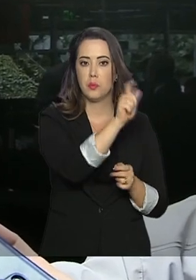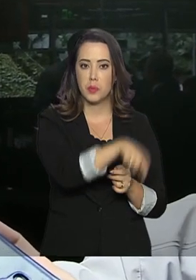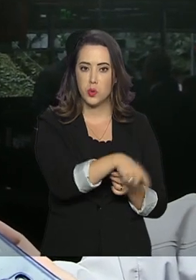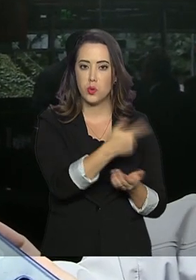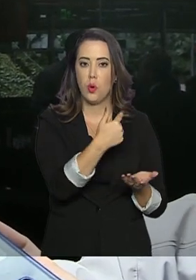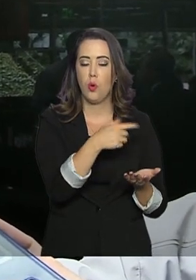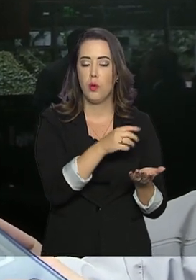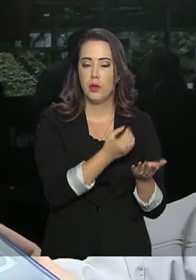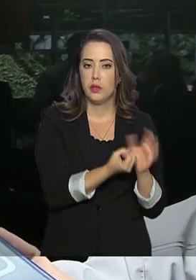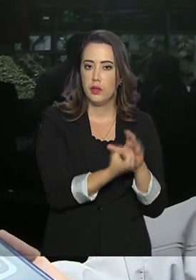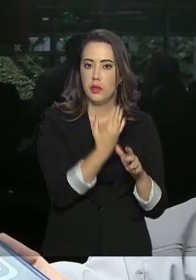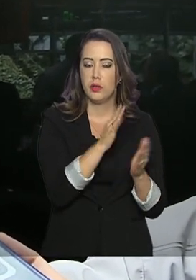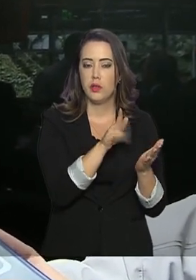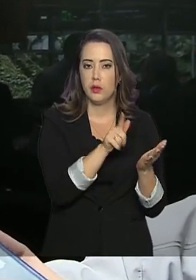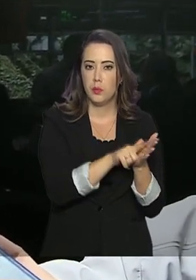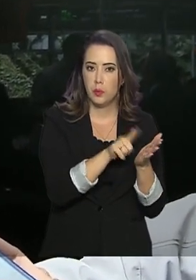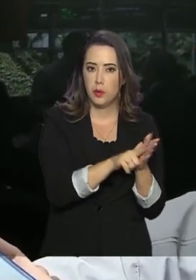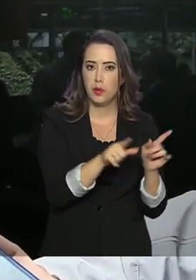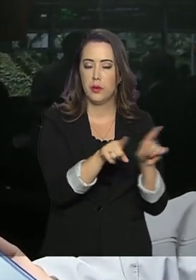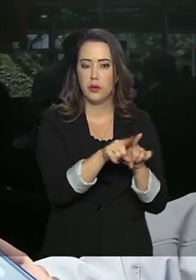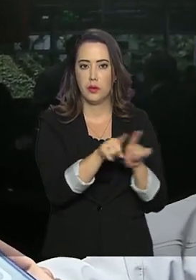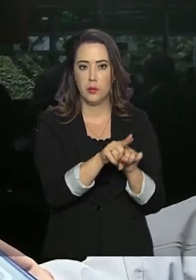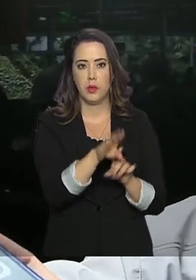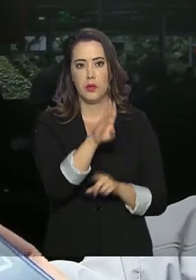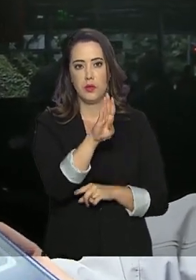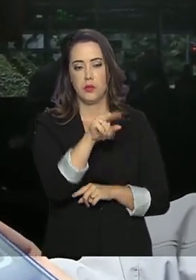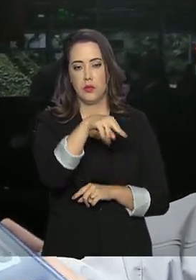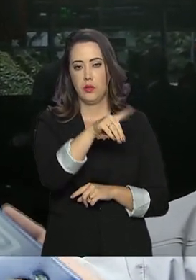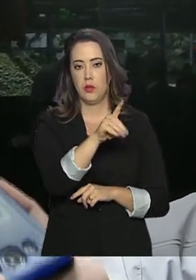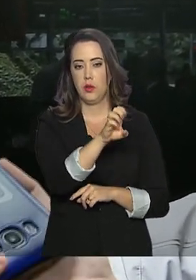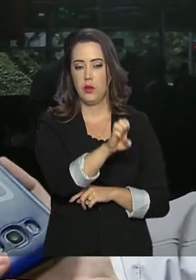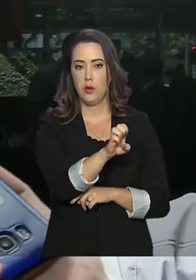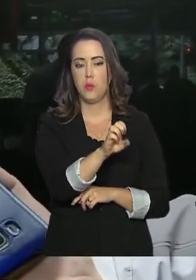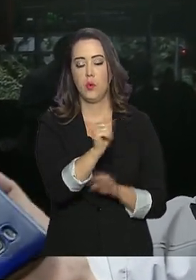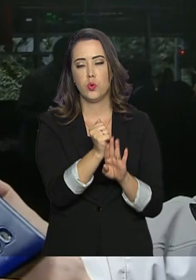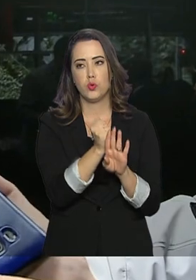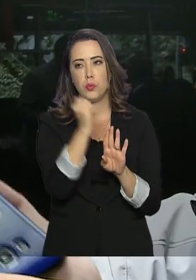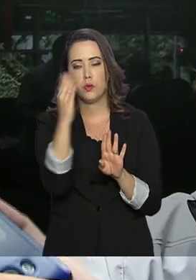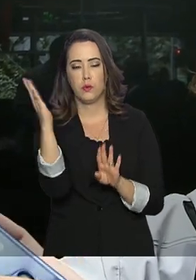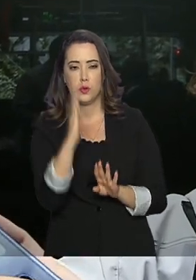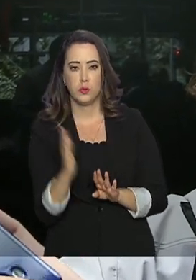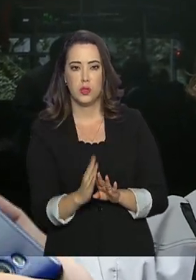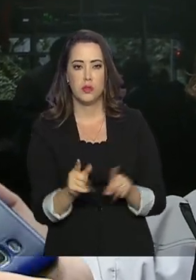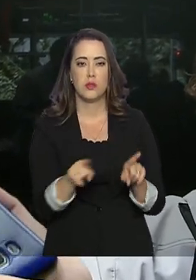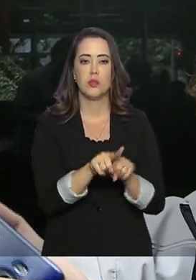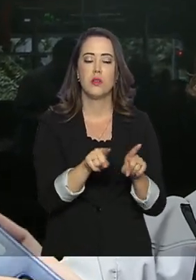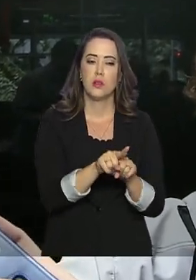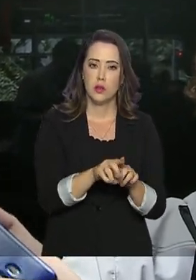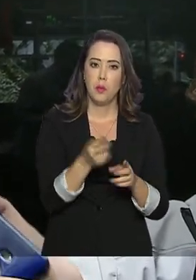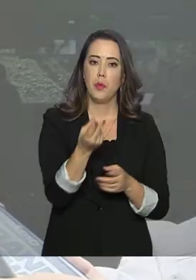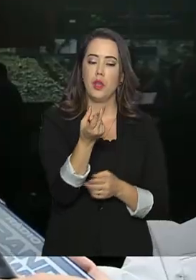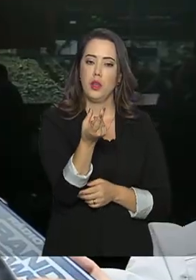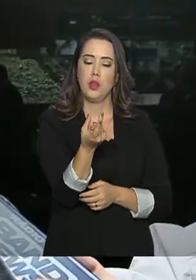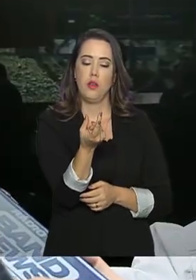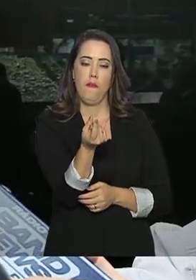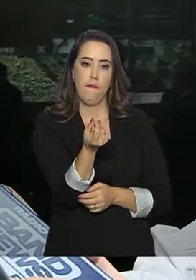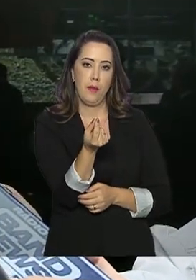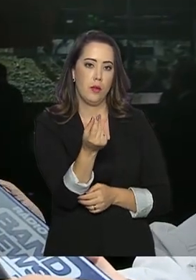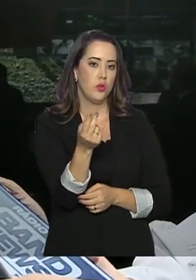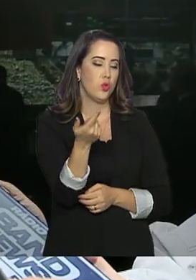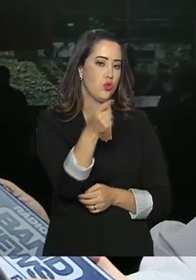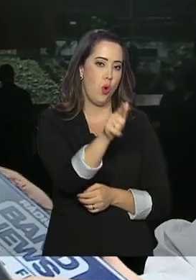gente vai permitir a emissão do bonde no exterior, segundo as regras locais. Então, a gente vai ter emissão de debêntures em moeda estrangeira. E